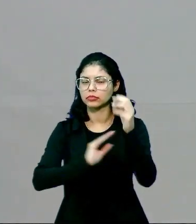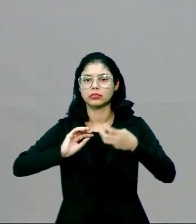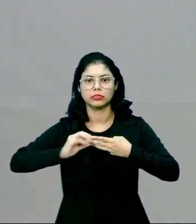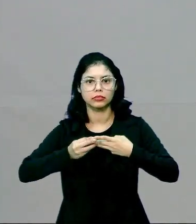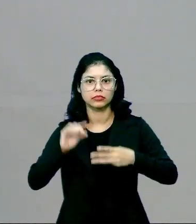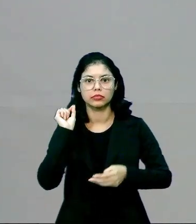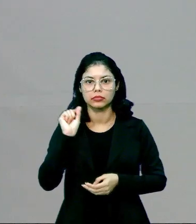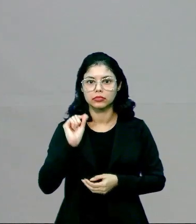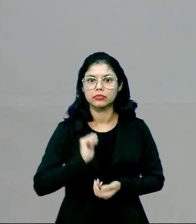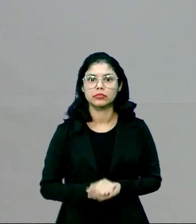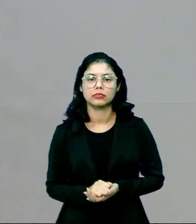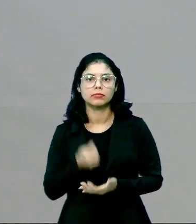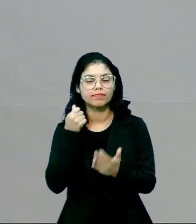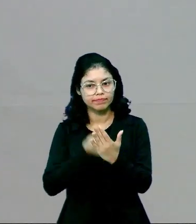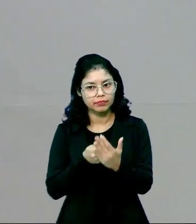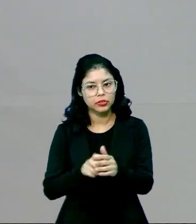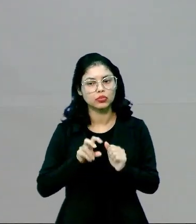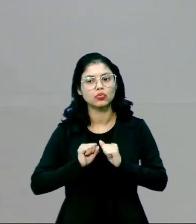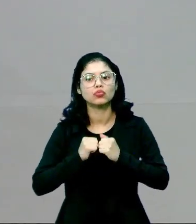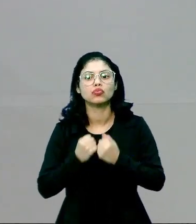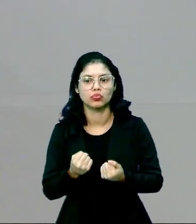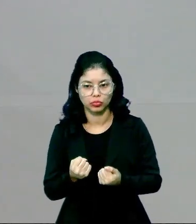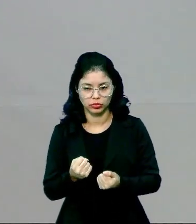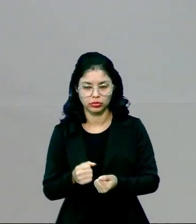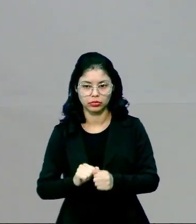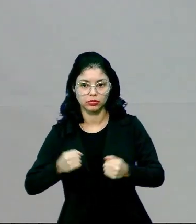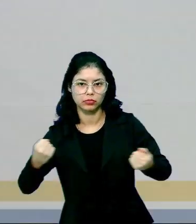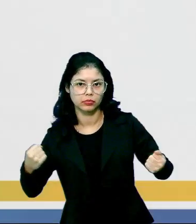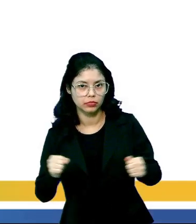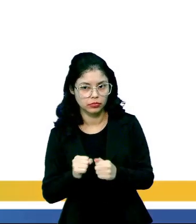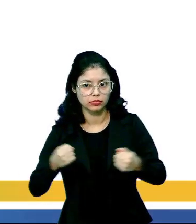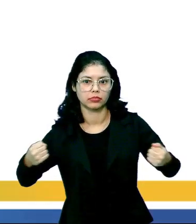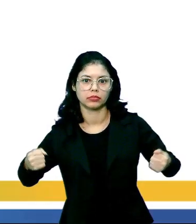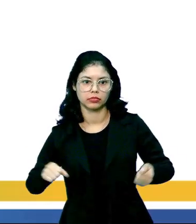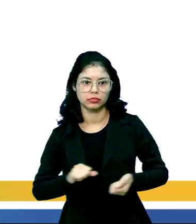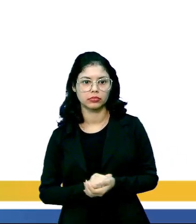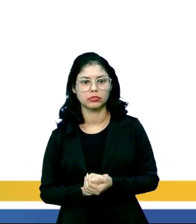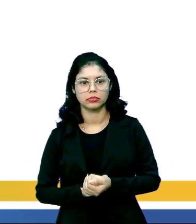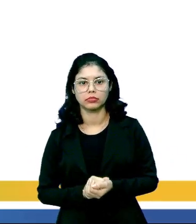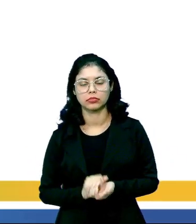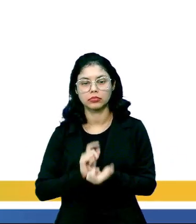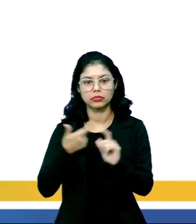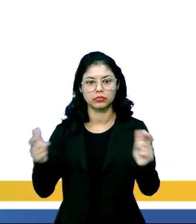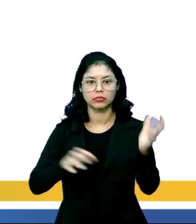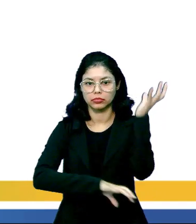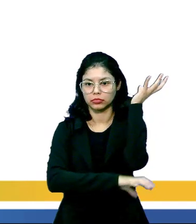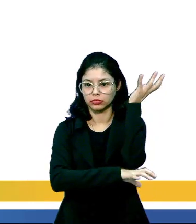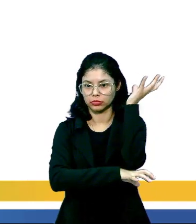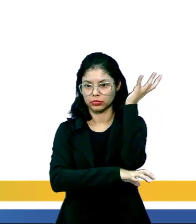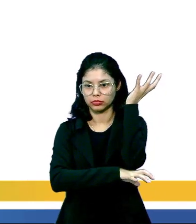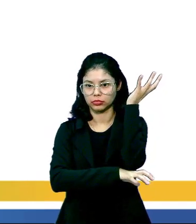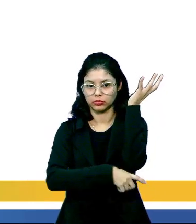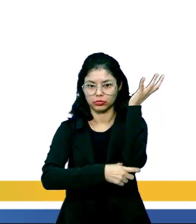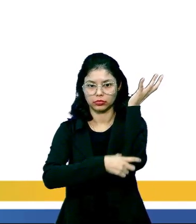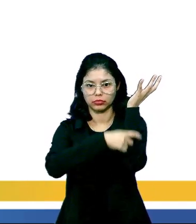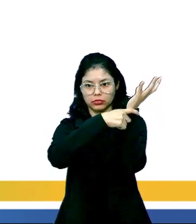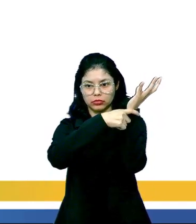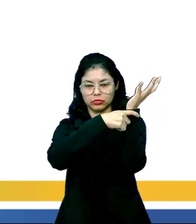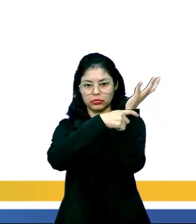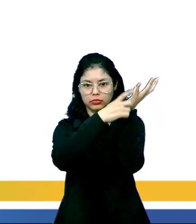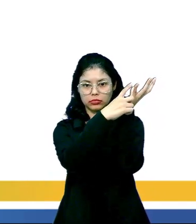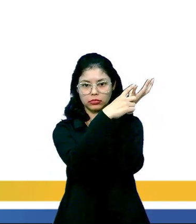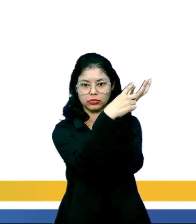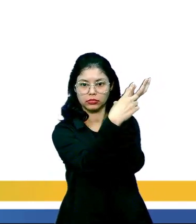confere a célula resistência e flexibilidade, tá? Então, a maioria possui raiz,